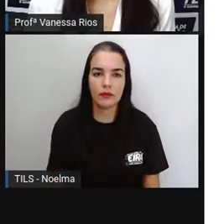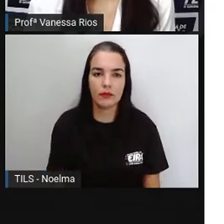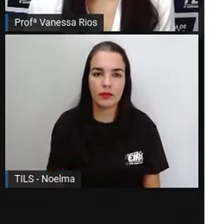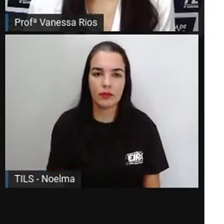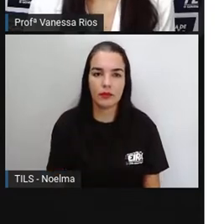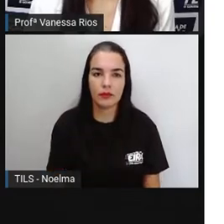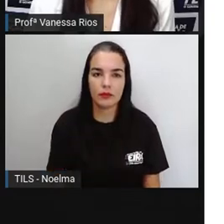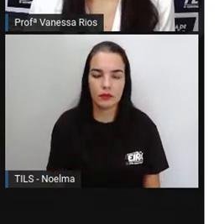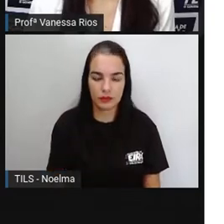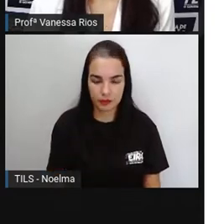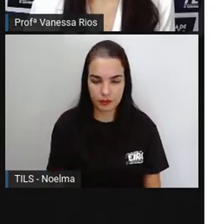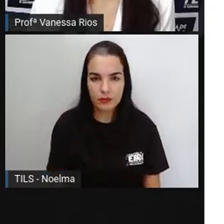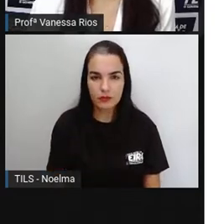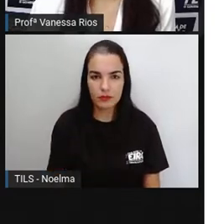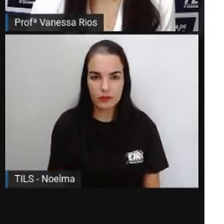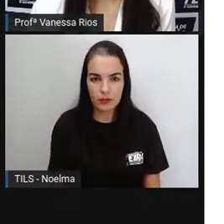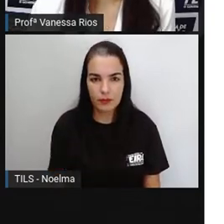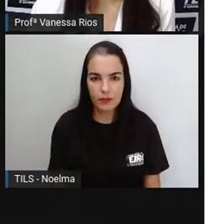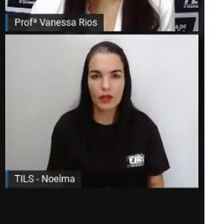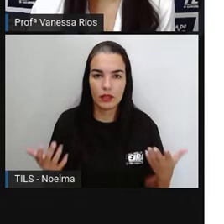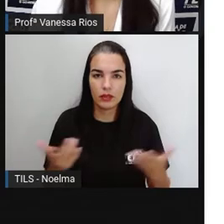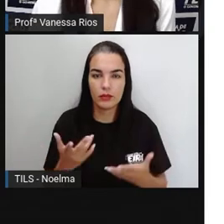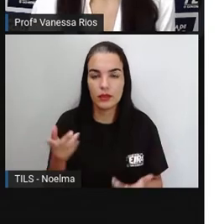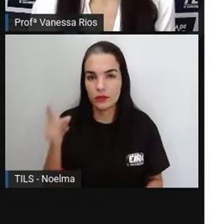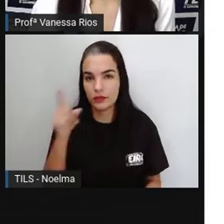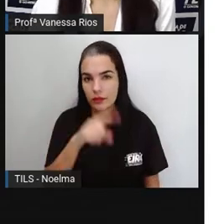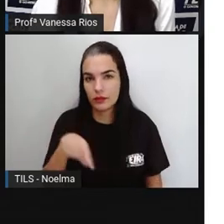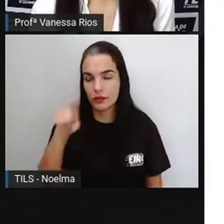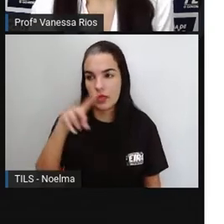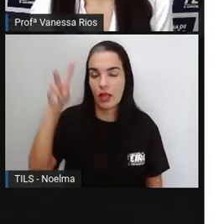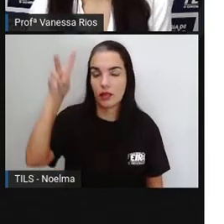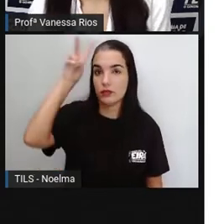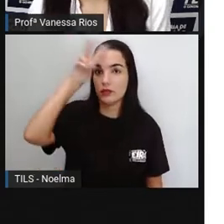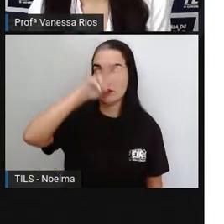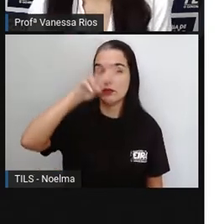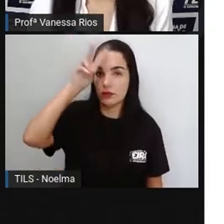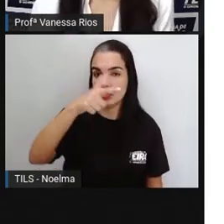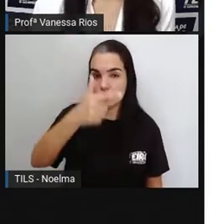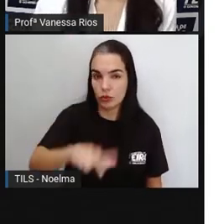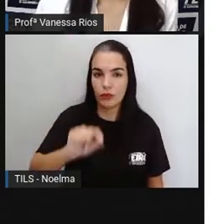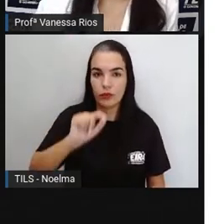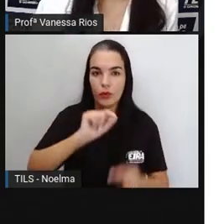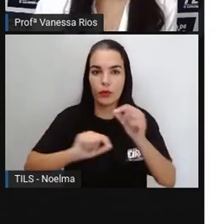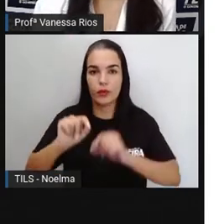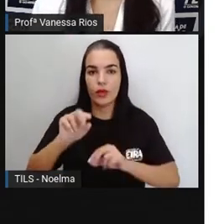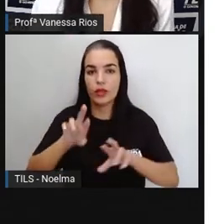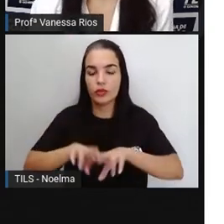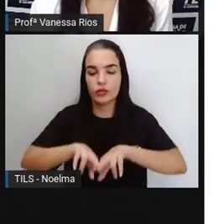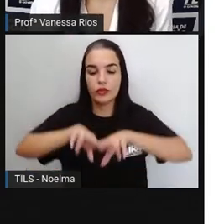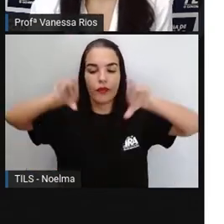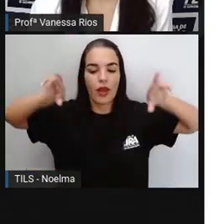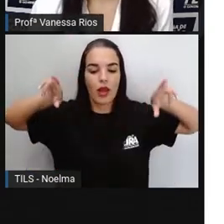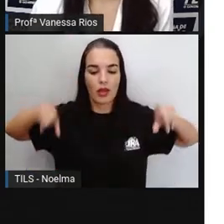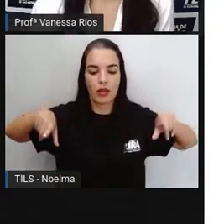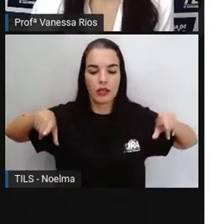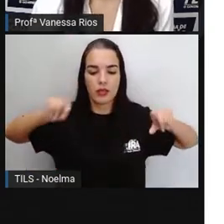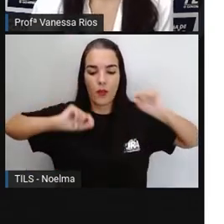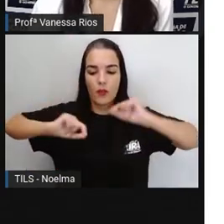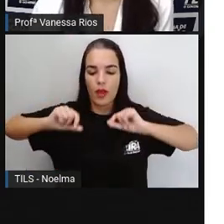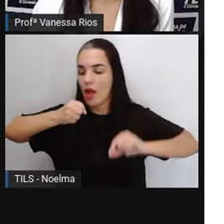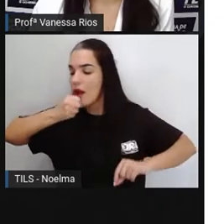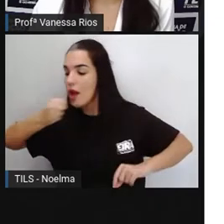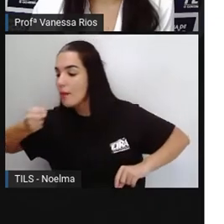E aí a provolta, relembrando, né? A diferença entre reportagem e notícia, já que